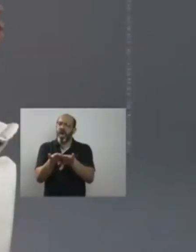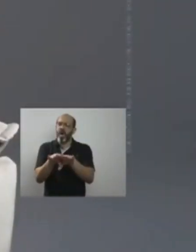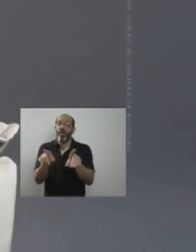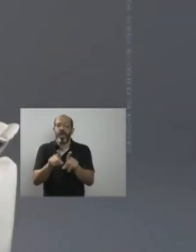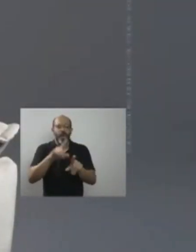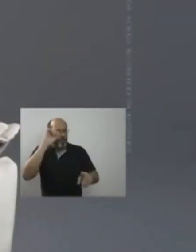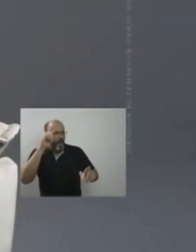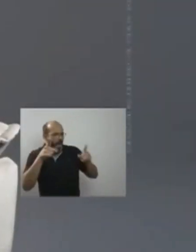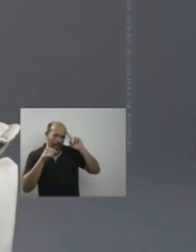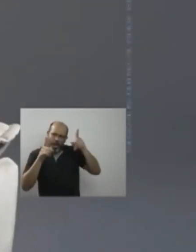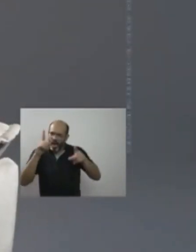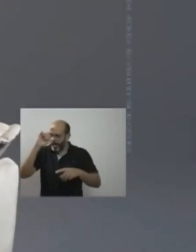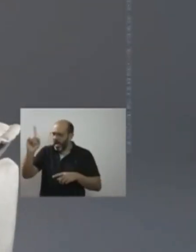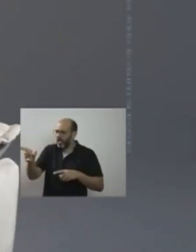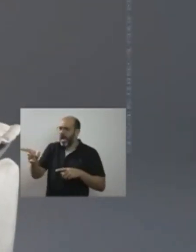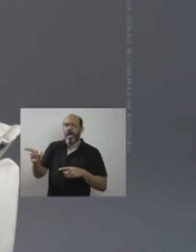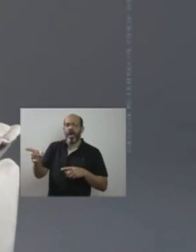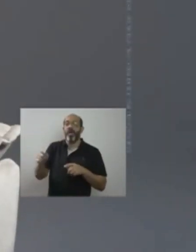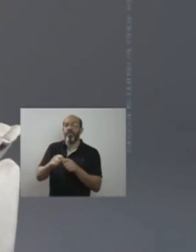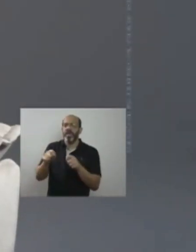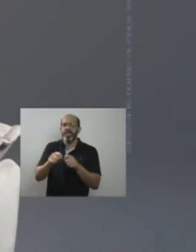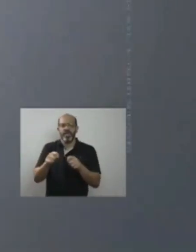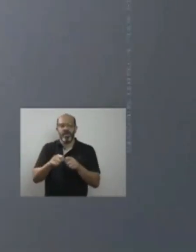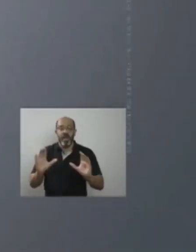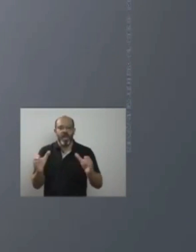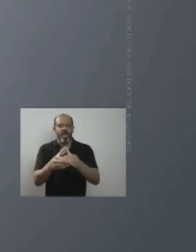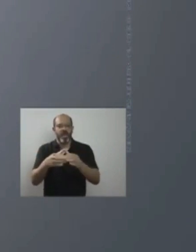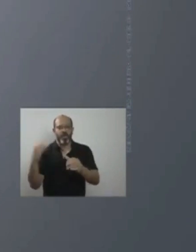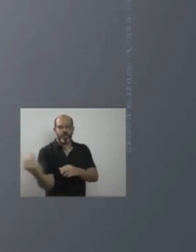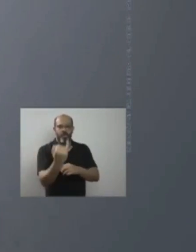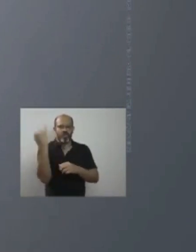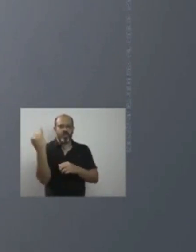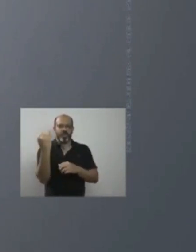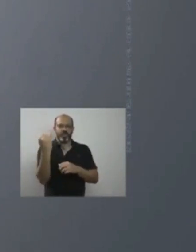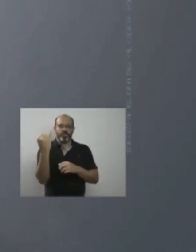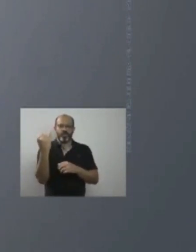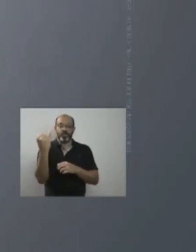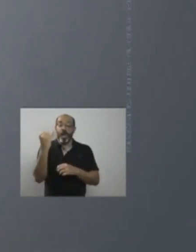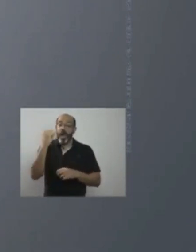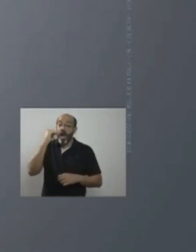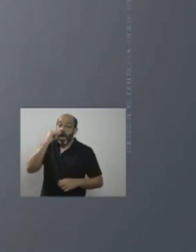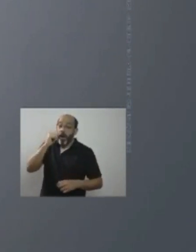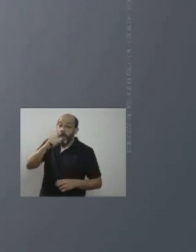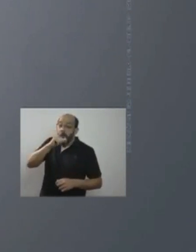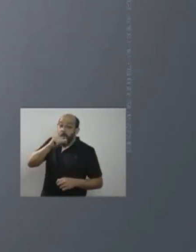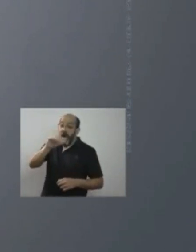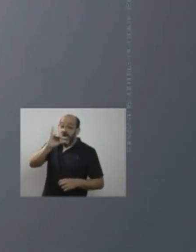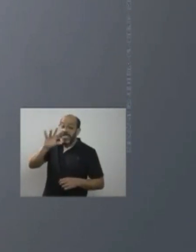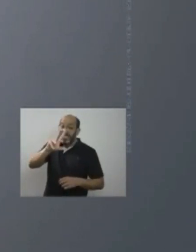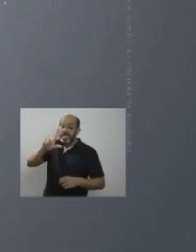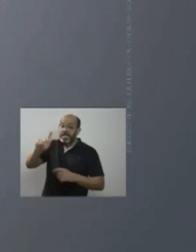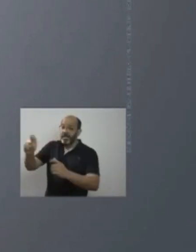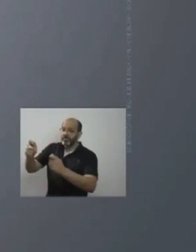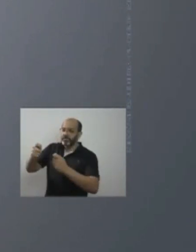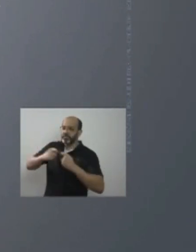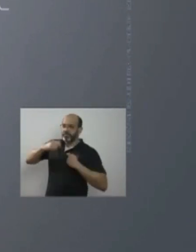prevenção, a reinserção, a recuperação, o acolhimento dessas pessoas novamente na sociedade,